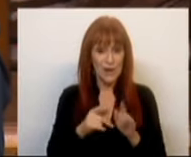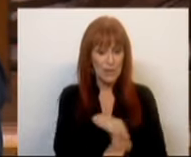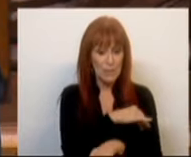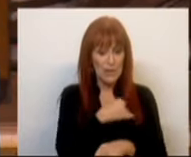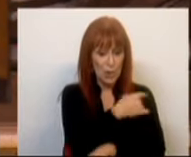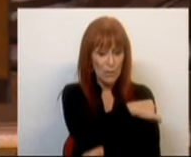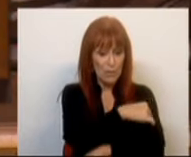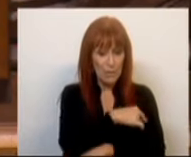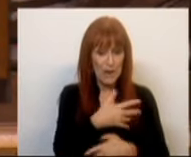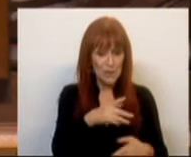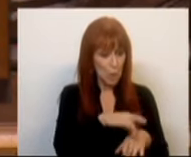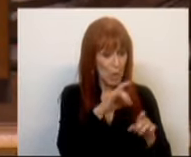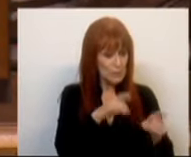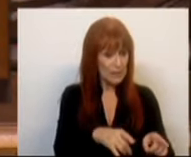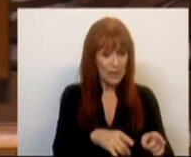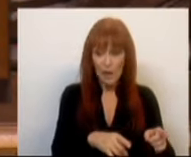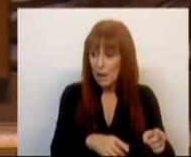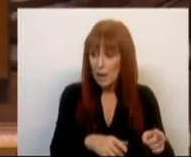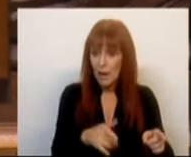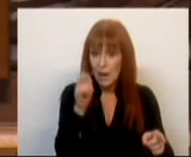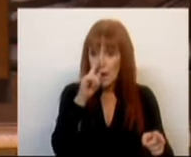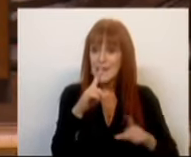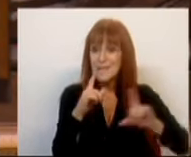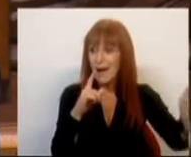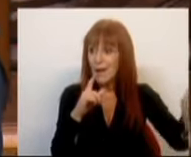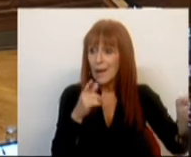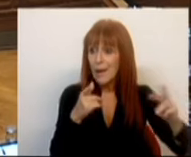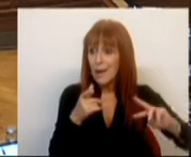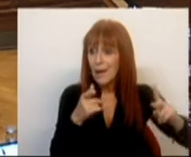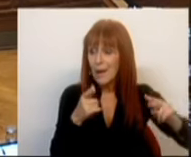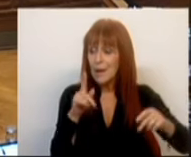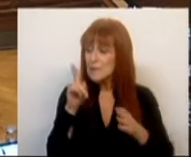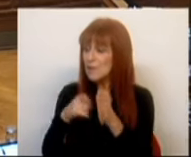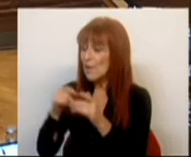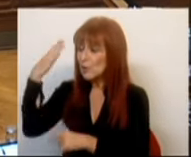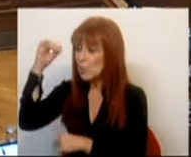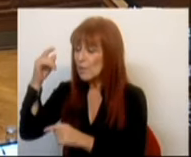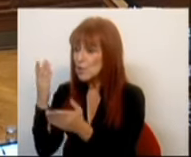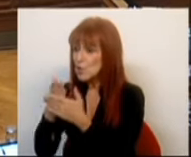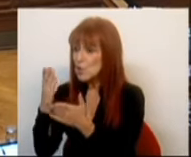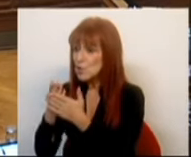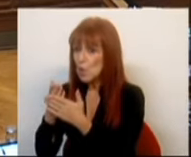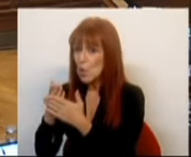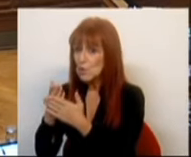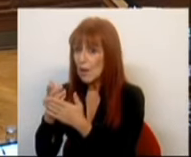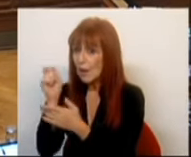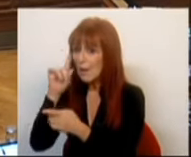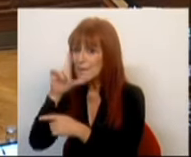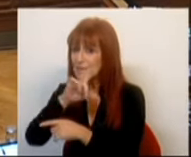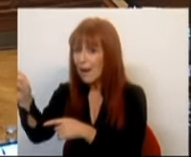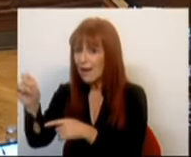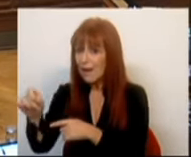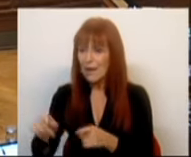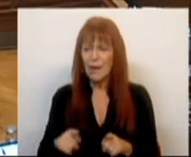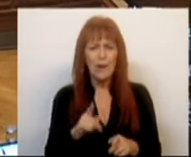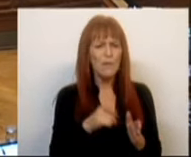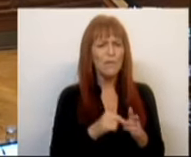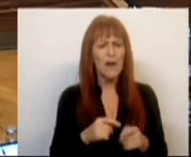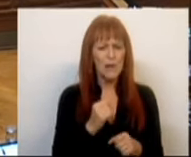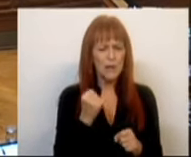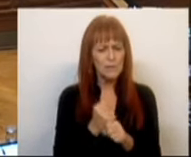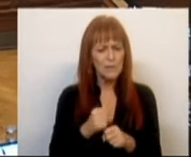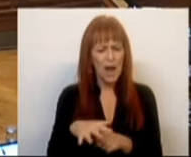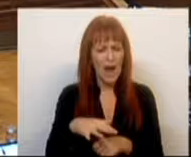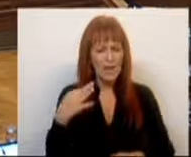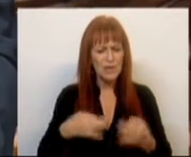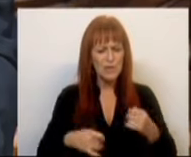enfermeira no hospital, quem sai? Se falta professor na escola, quem sai? Se falta oficial de justiça no